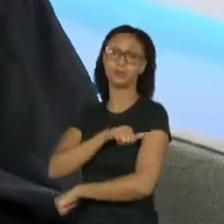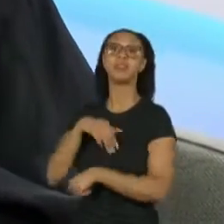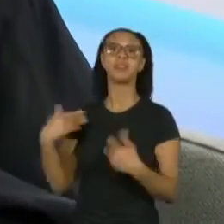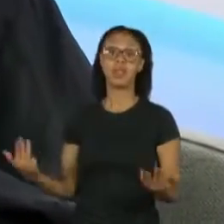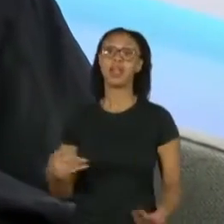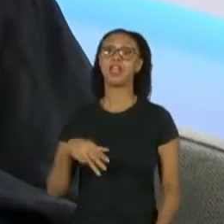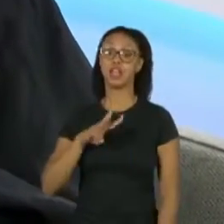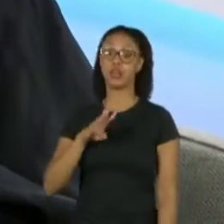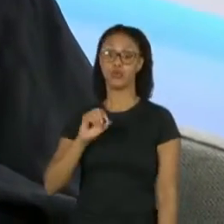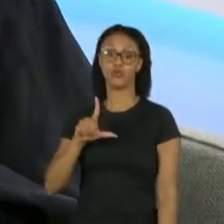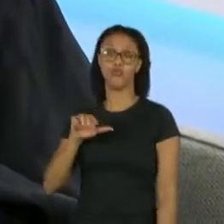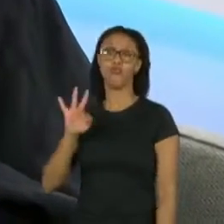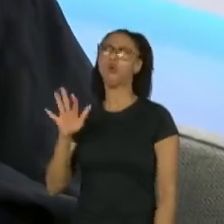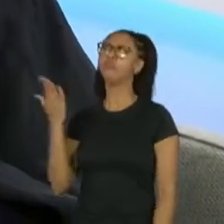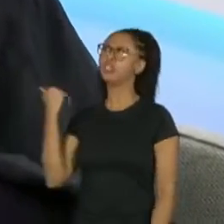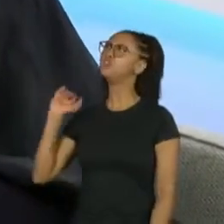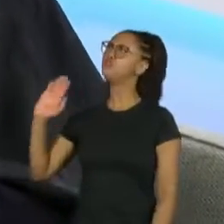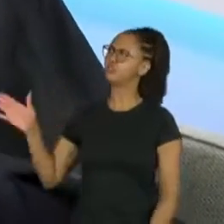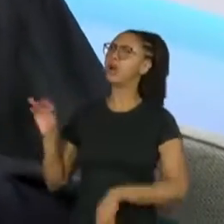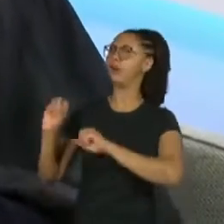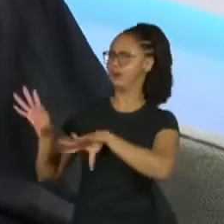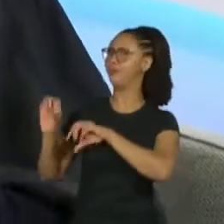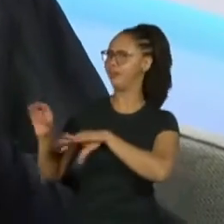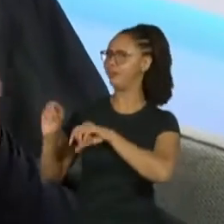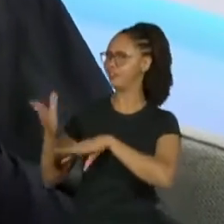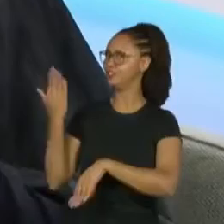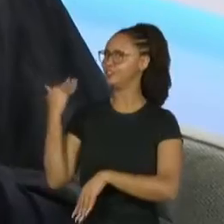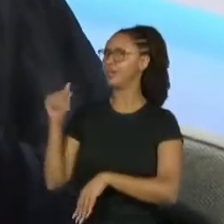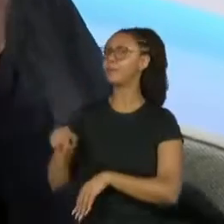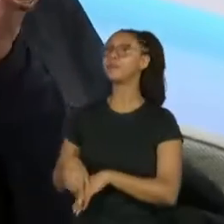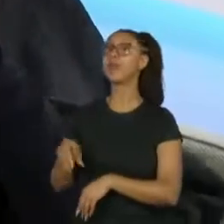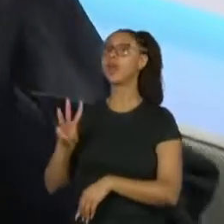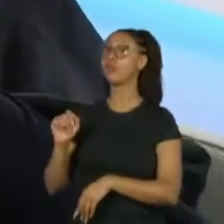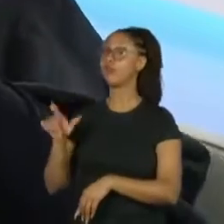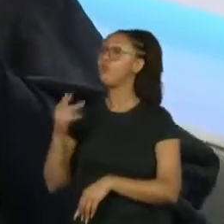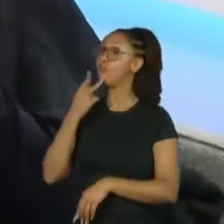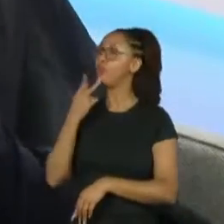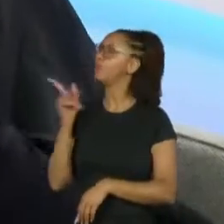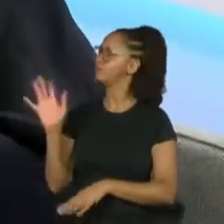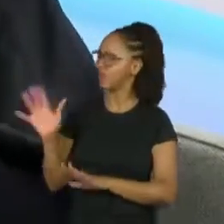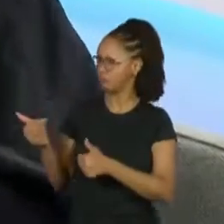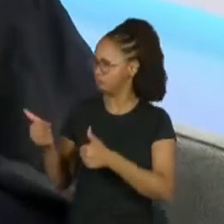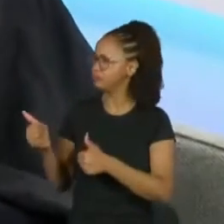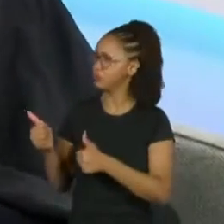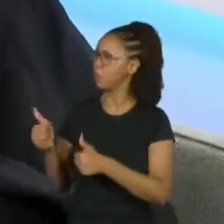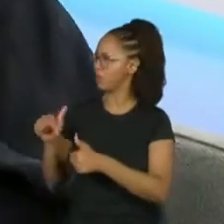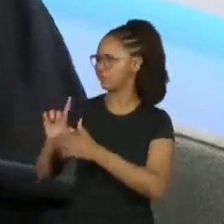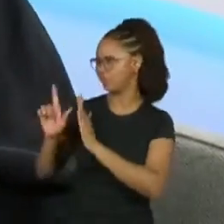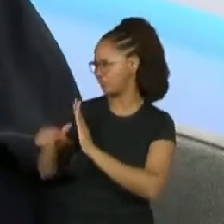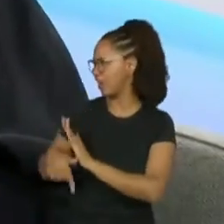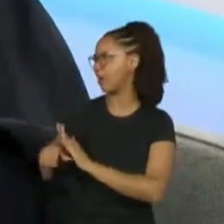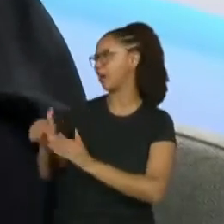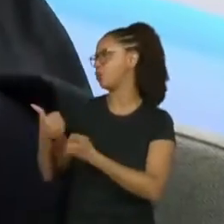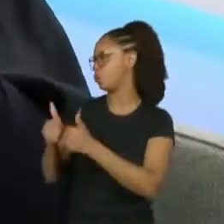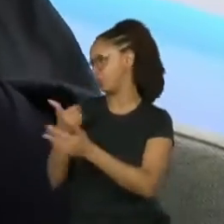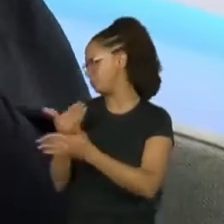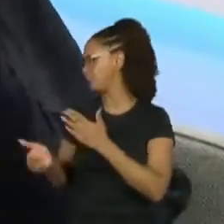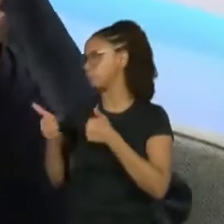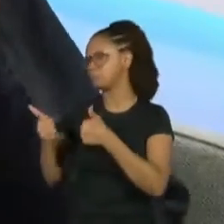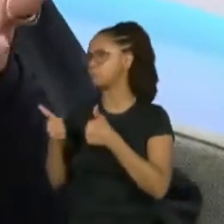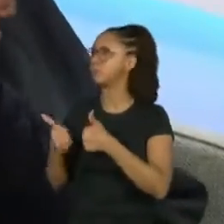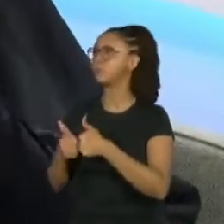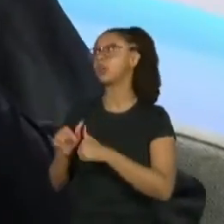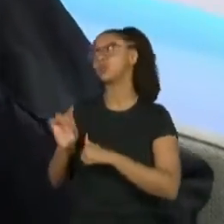já dava aula no tablado, eu acho o Wolff. O Wolff falou assim, não, tudo bem, lá tem